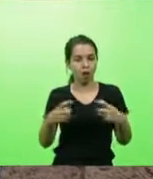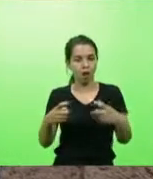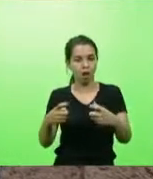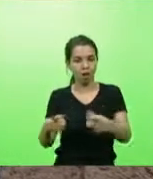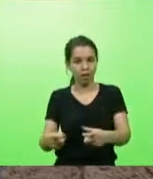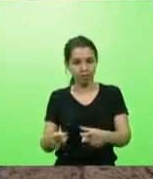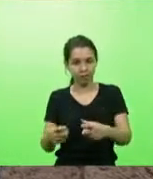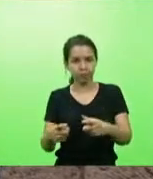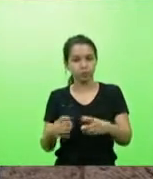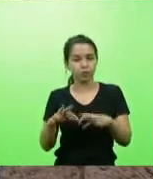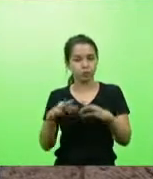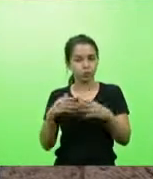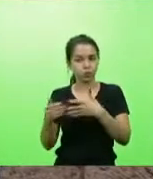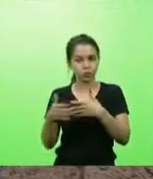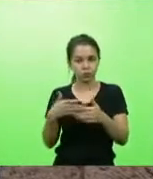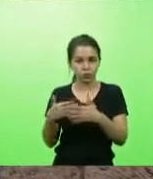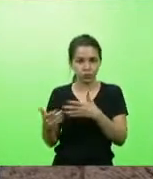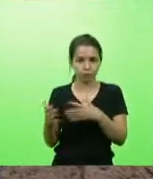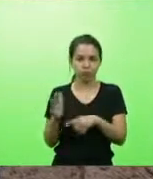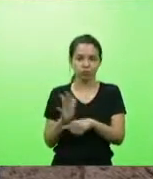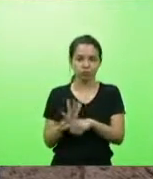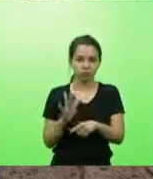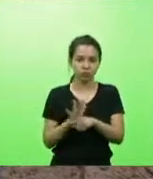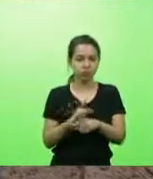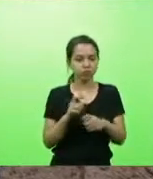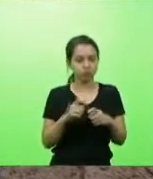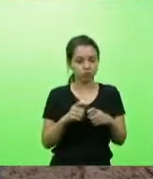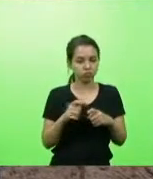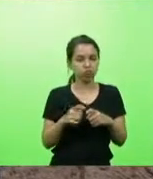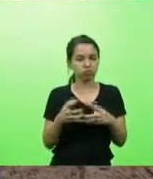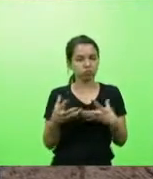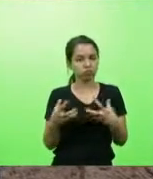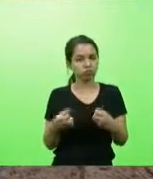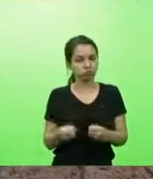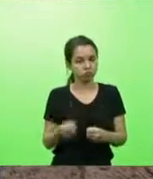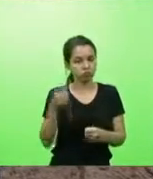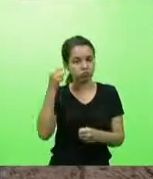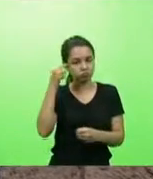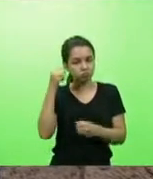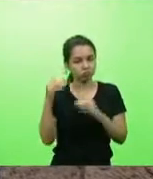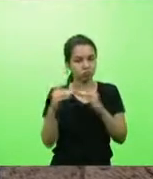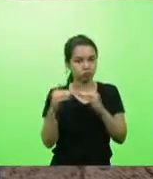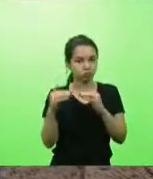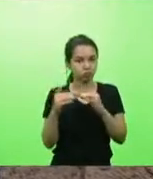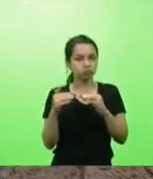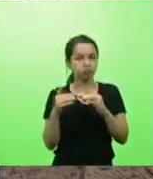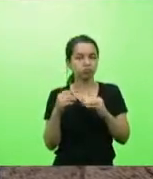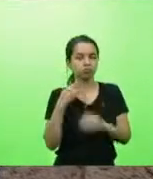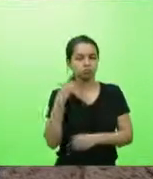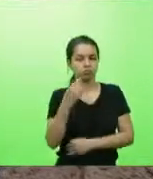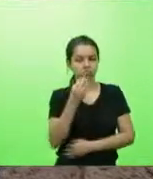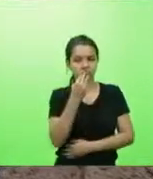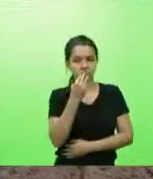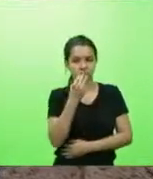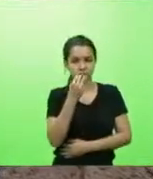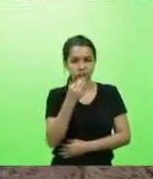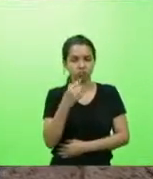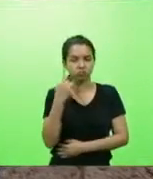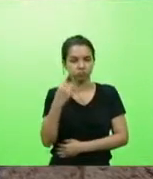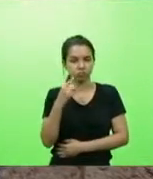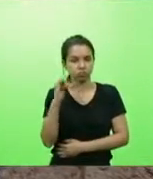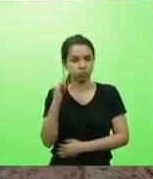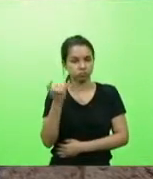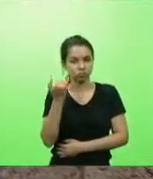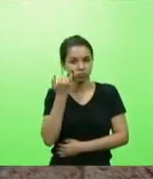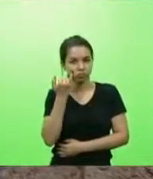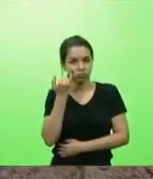para somar desde que tenha uma orientação médica, eu acho que é benéfico. Então, vou na mesma linha do deputado Mocelin e acho que o deputado Gessé está